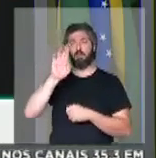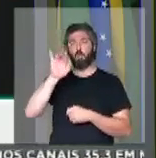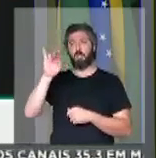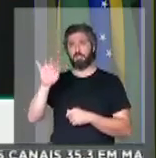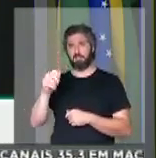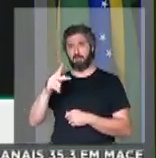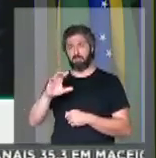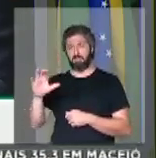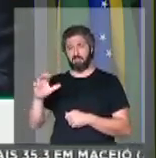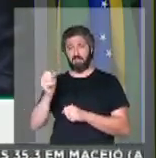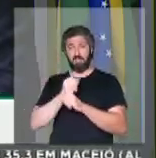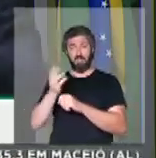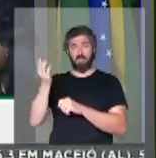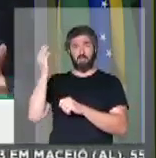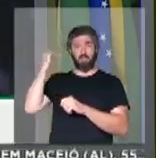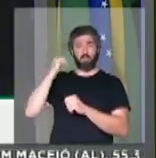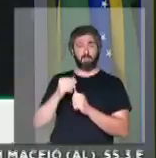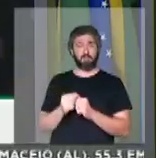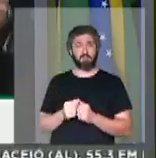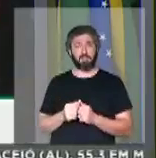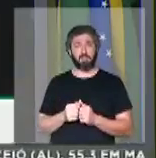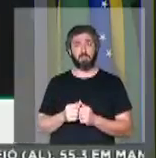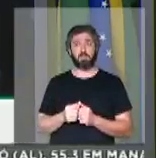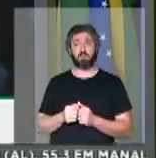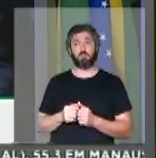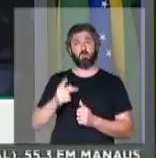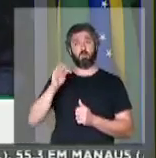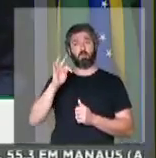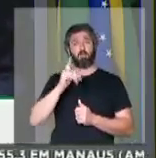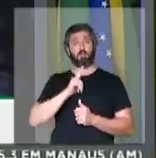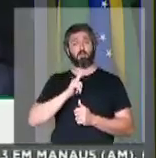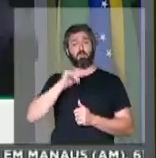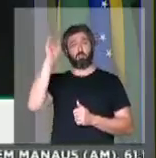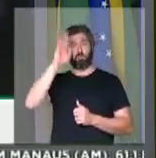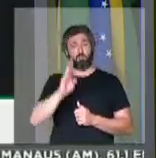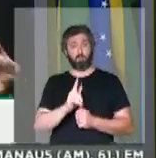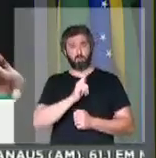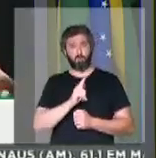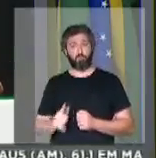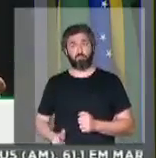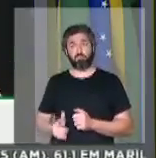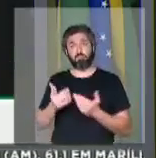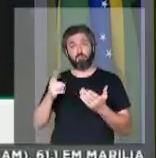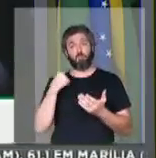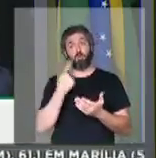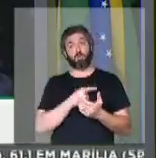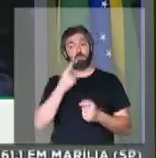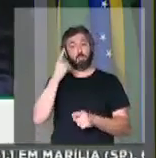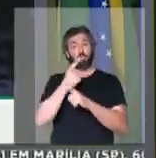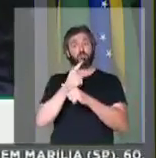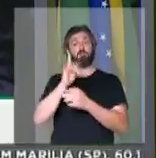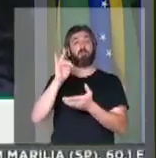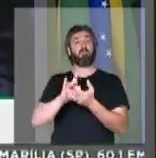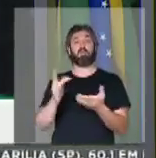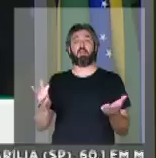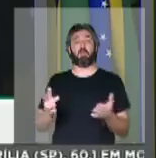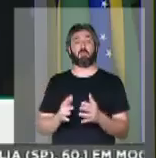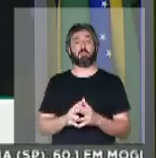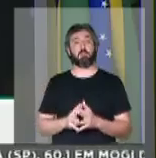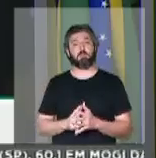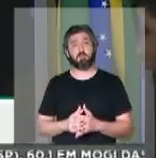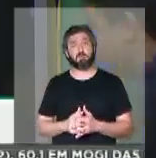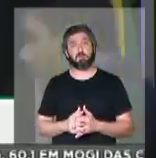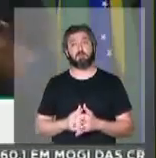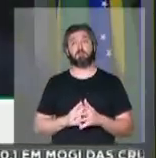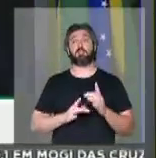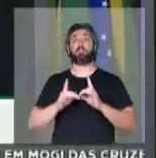PCC nos anos passados, em que o PT esteve à frente da nossa nação? Nós precisamos descobrir a verdade sobre